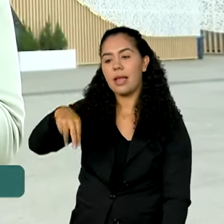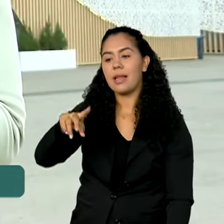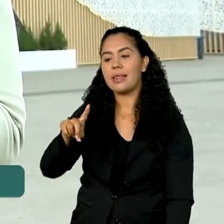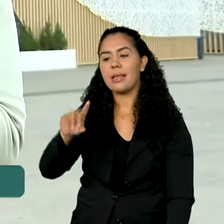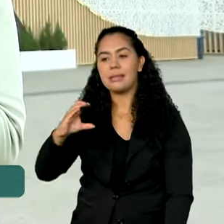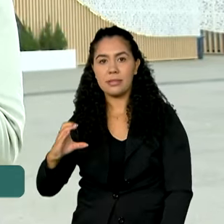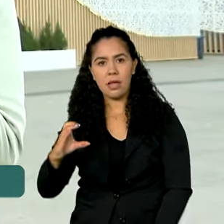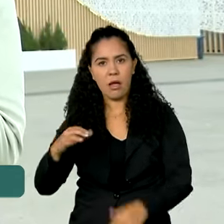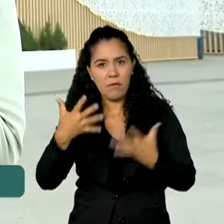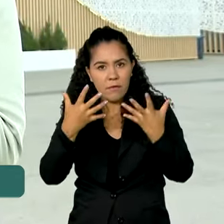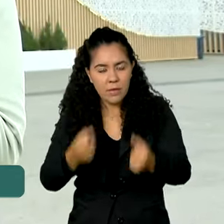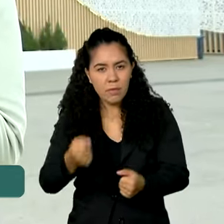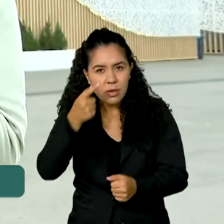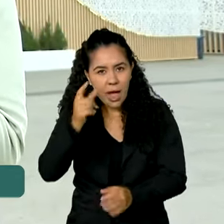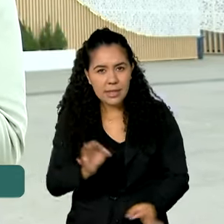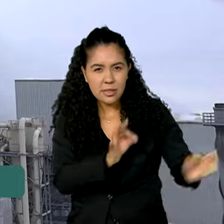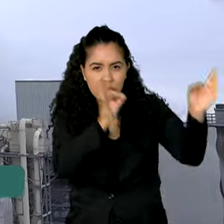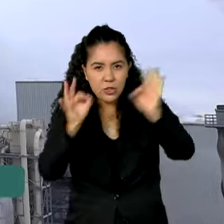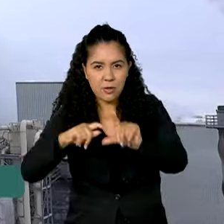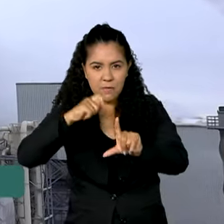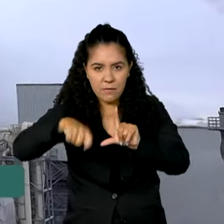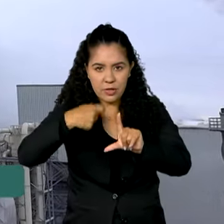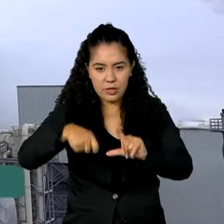saber mais agora na reportagem.